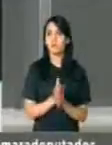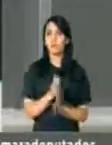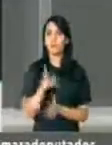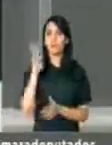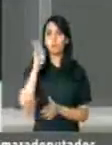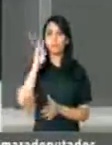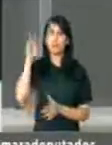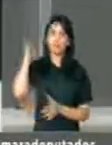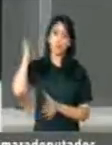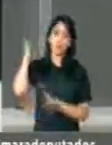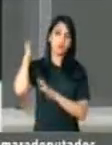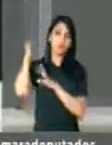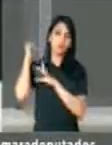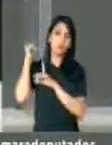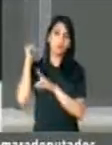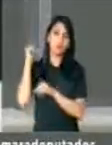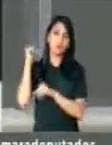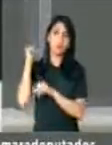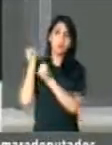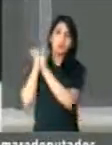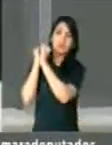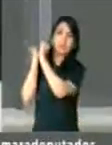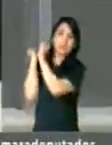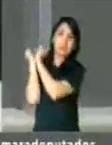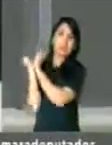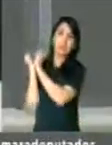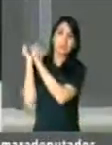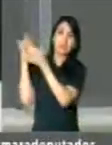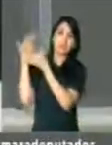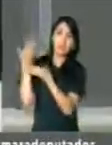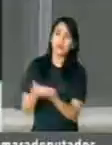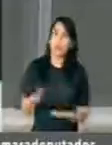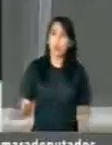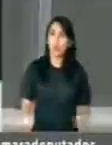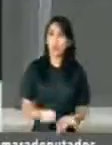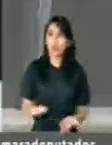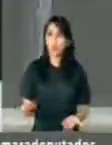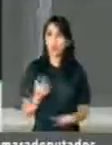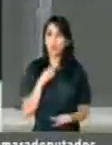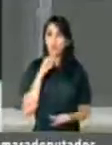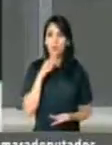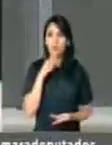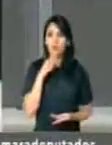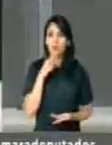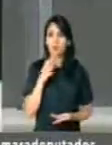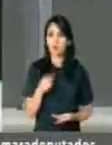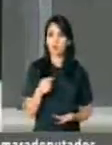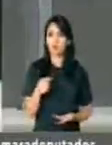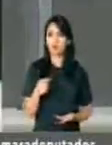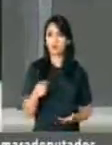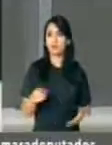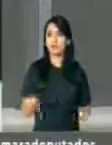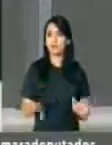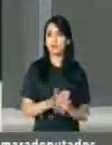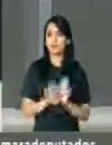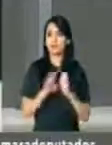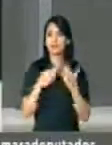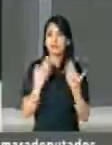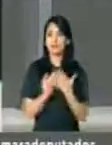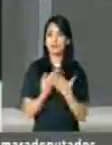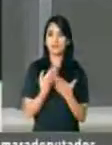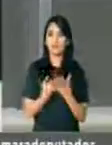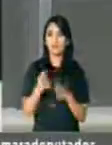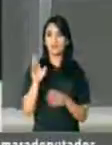desde a escravidão, não tem chegado na mesma medida aos bancos das escolas e das